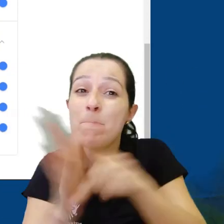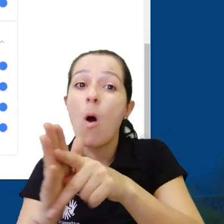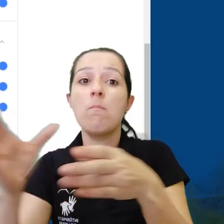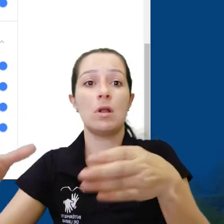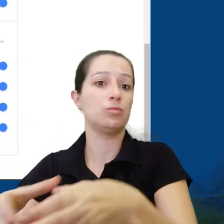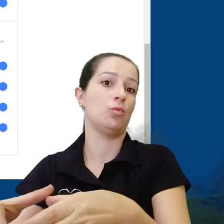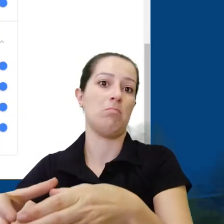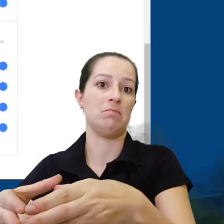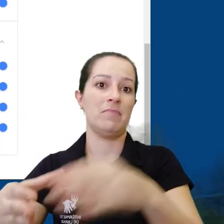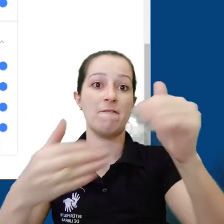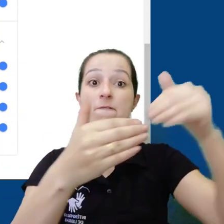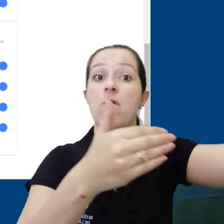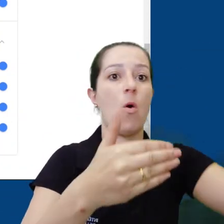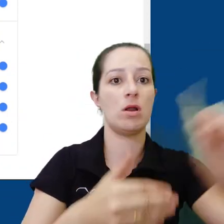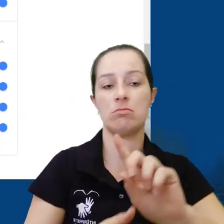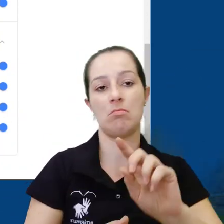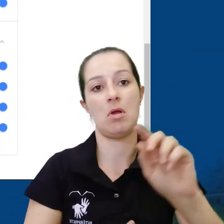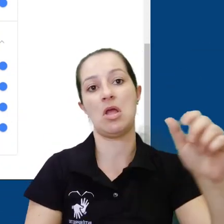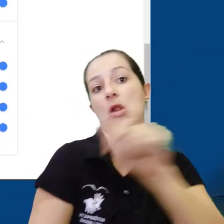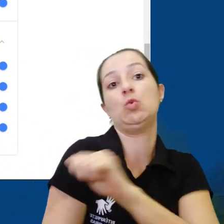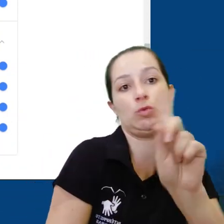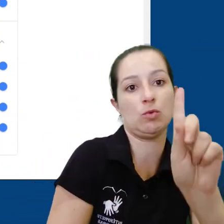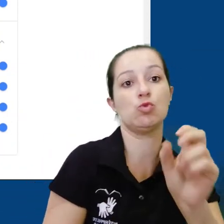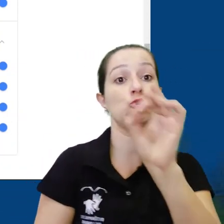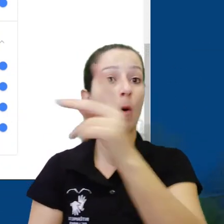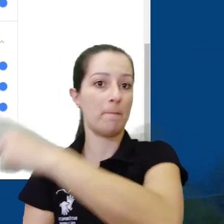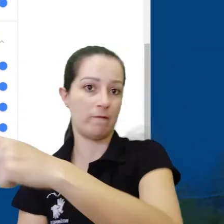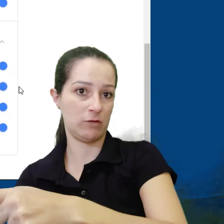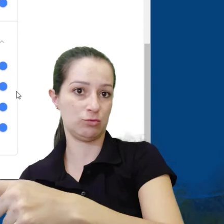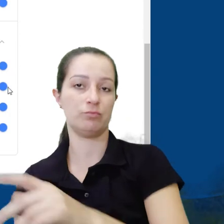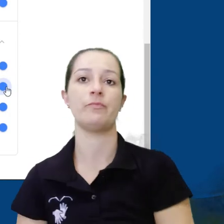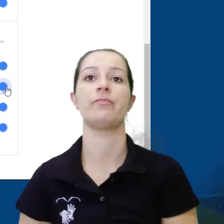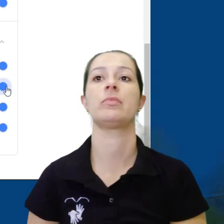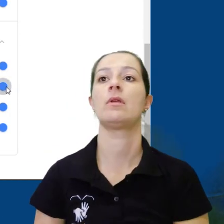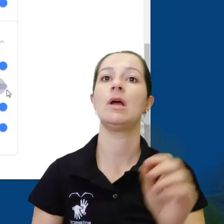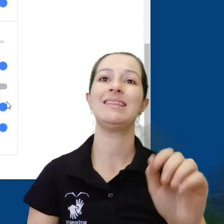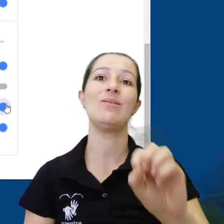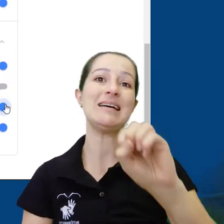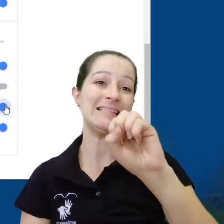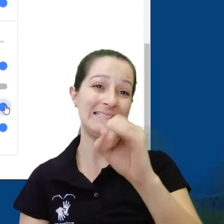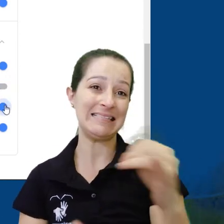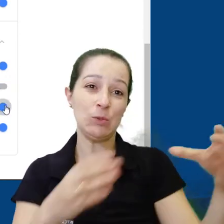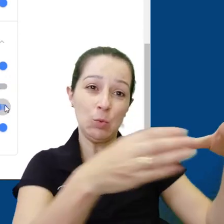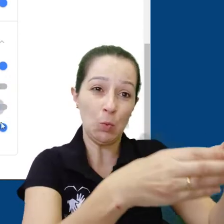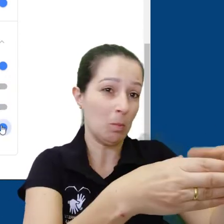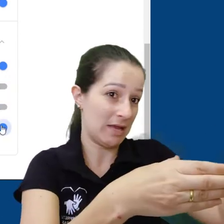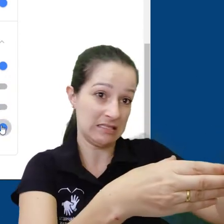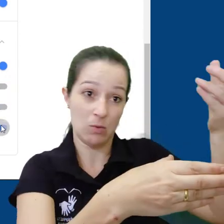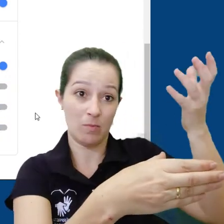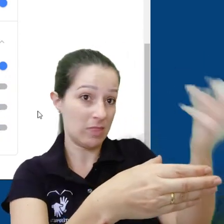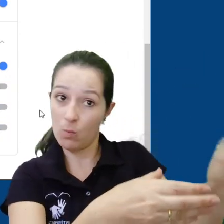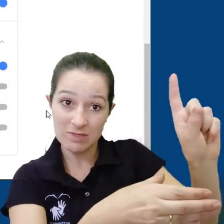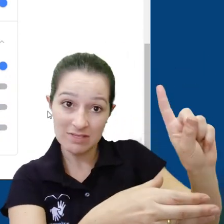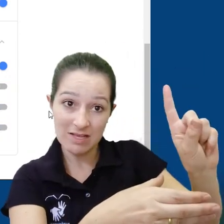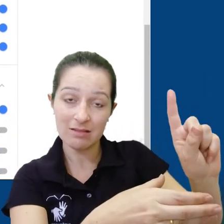própria turma, da que eu ministro, e não das que eu sou aluno. Então, eu posso desmarcar as notificações das turmas que eu não gostaria de receber